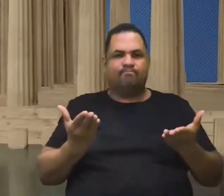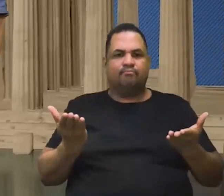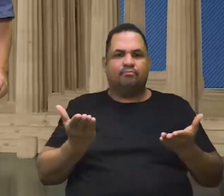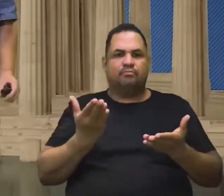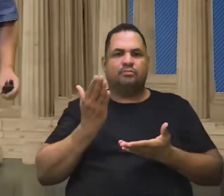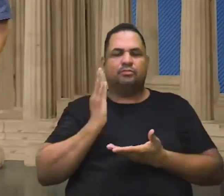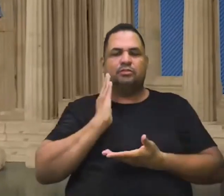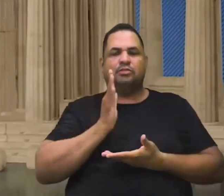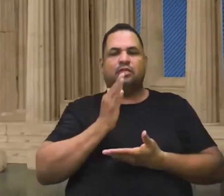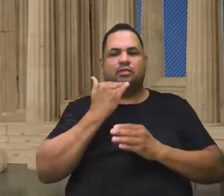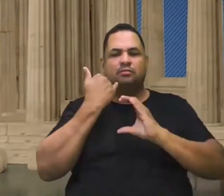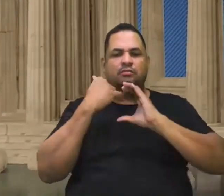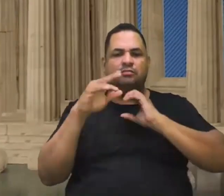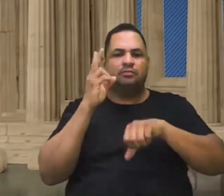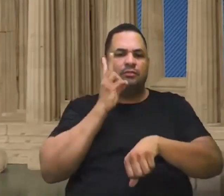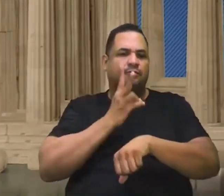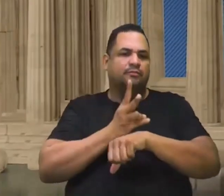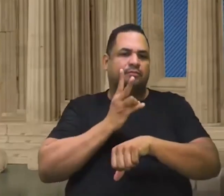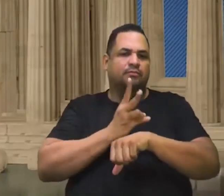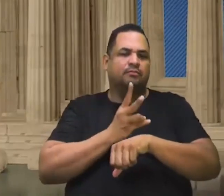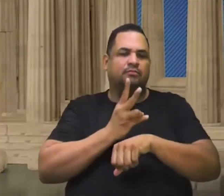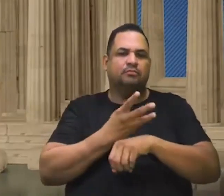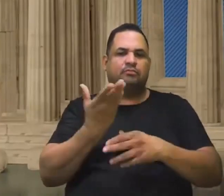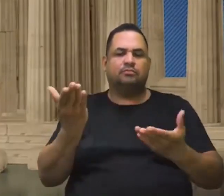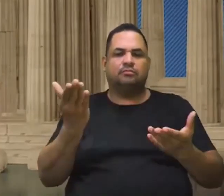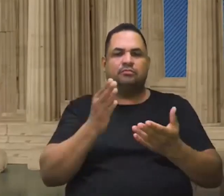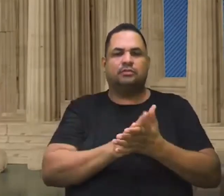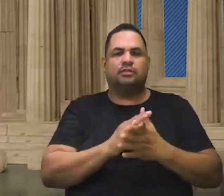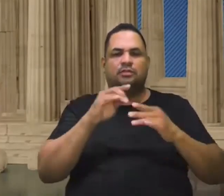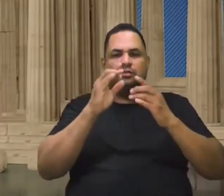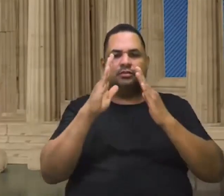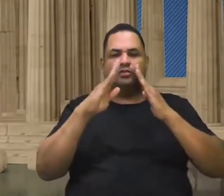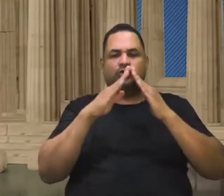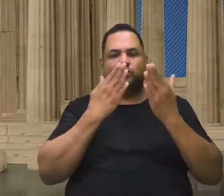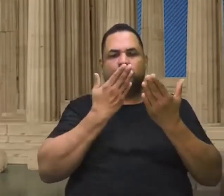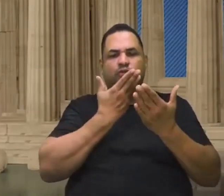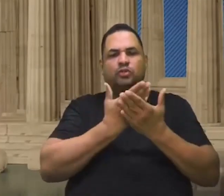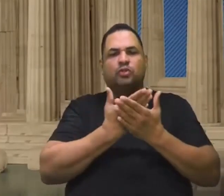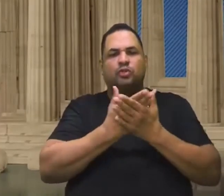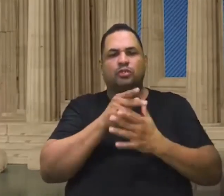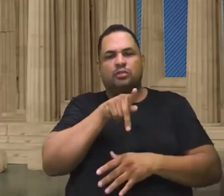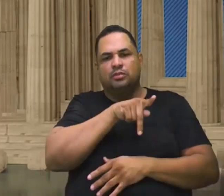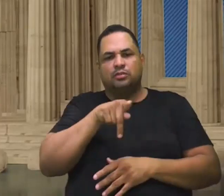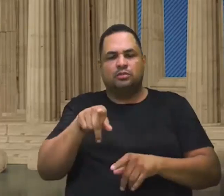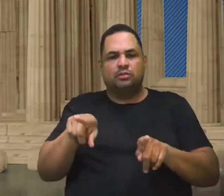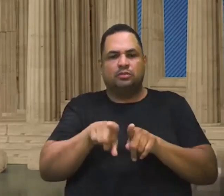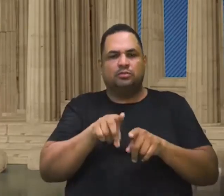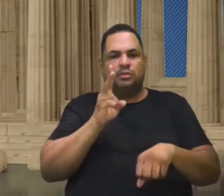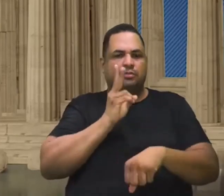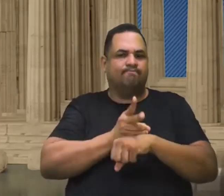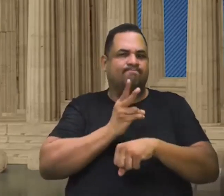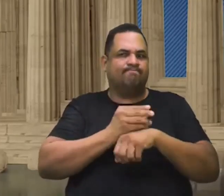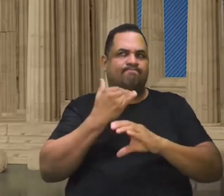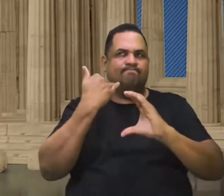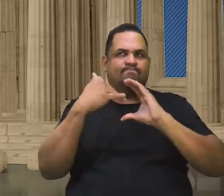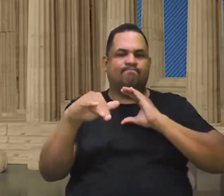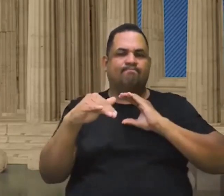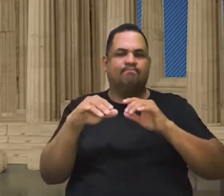mandei alguns vídeos para algumas escolas, professores. Já mandei também o vídeo do nosso